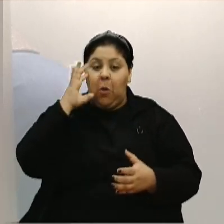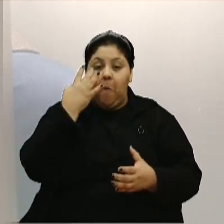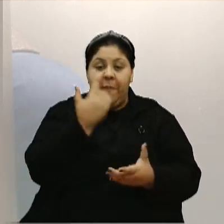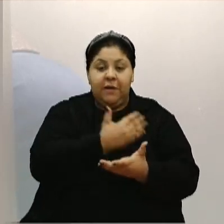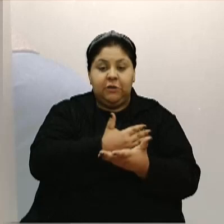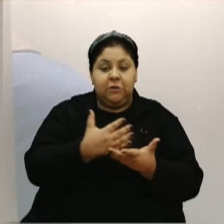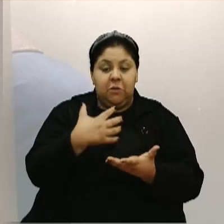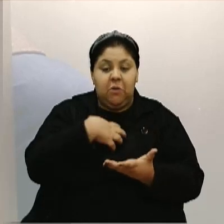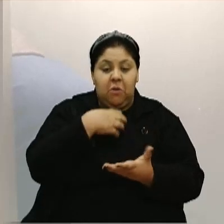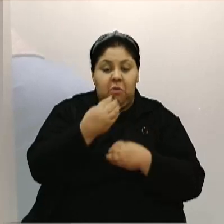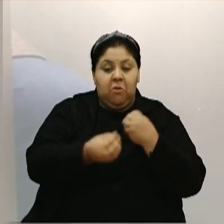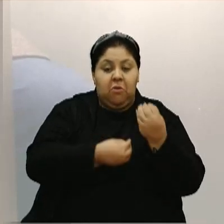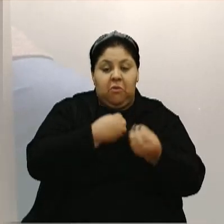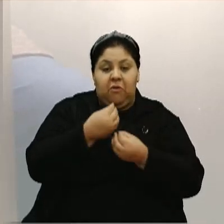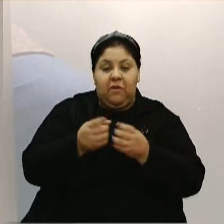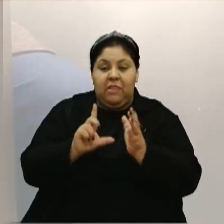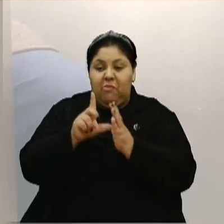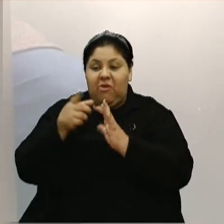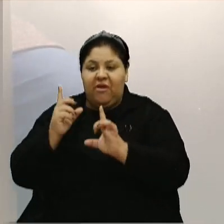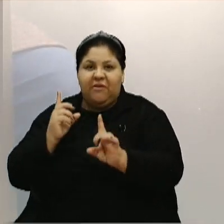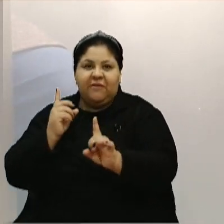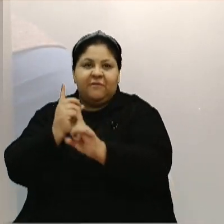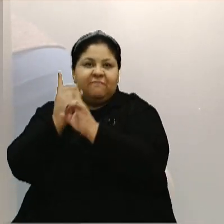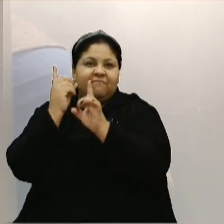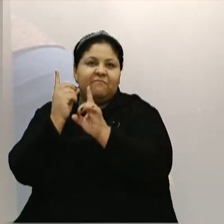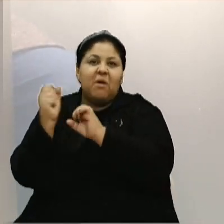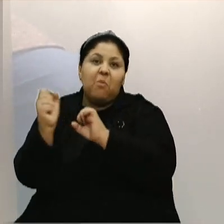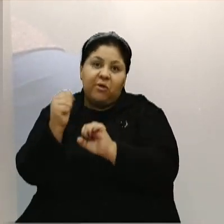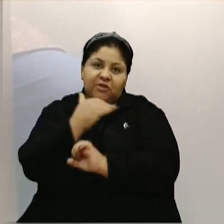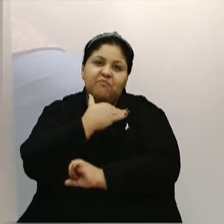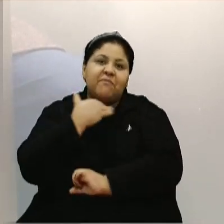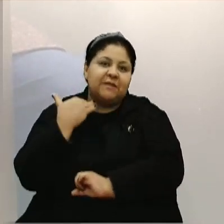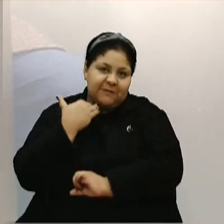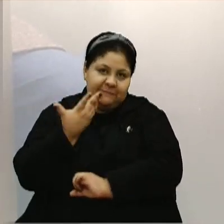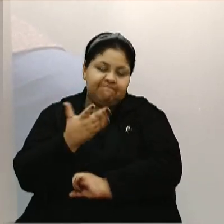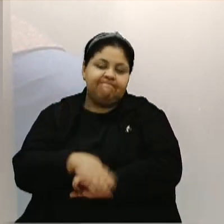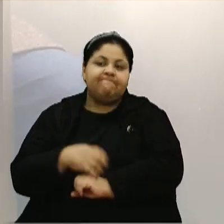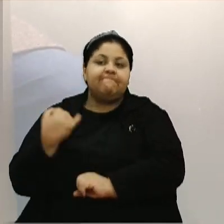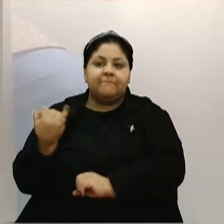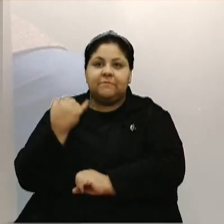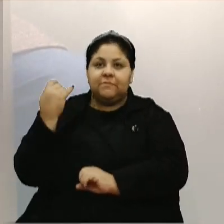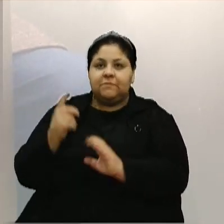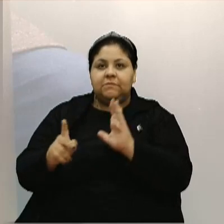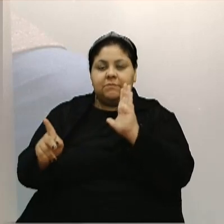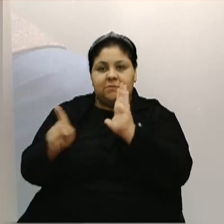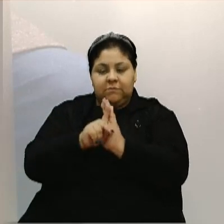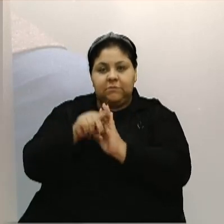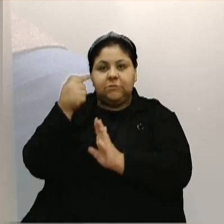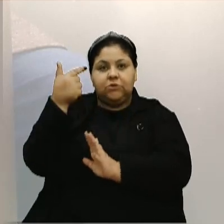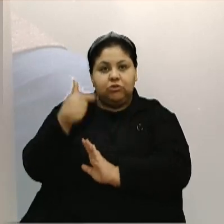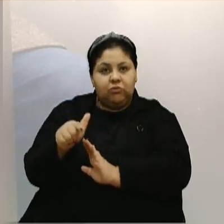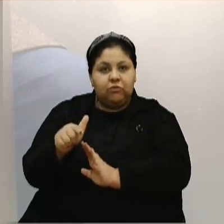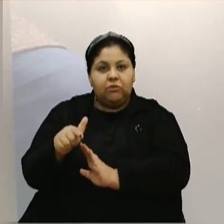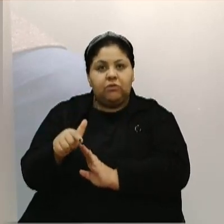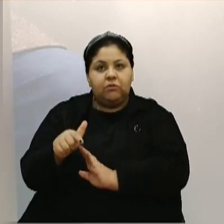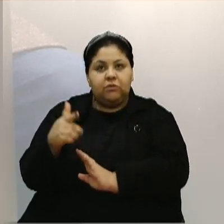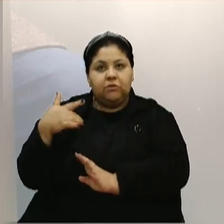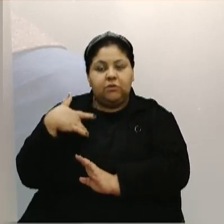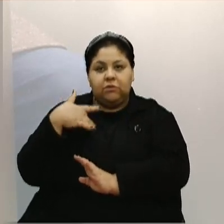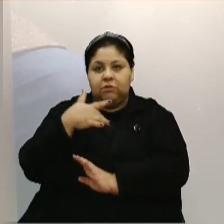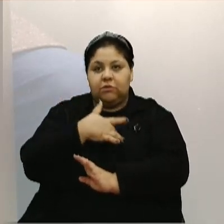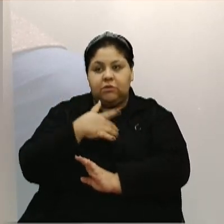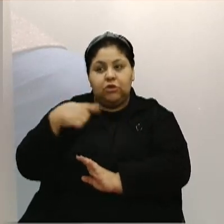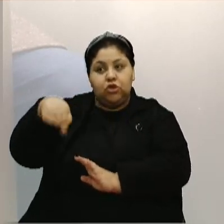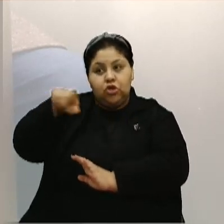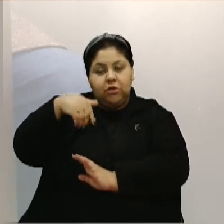vem à tona, quando se faz o diagnóstico, ele é letal. Então, é importante o seu projeto, parabenizo mais uma vez por ele, e a saúde, como